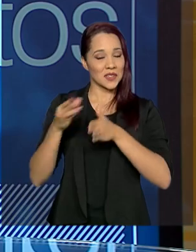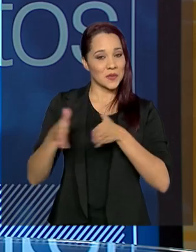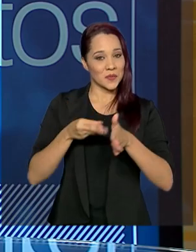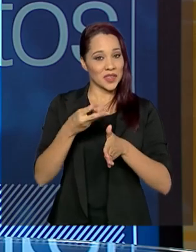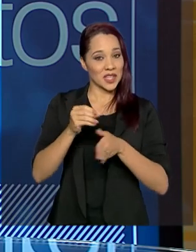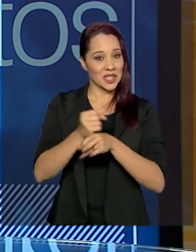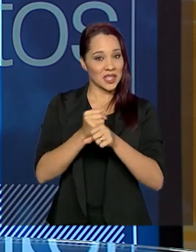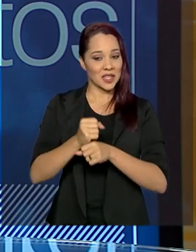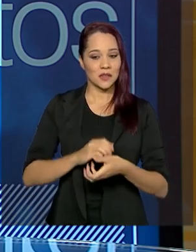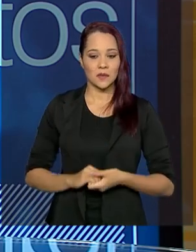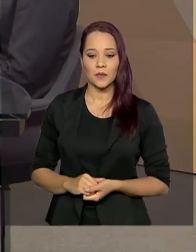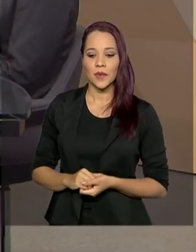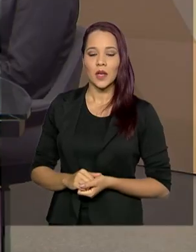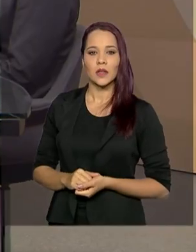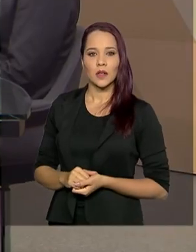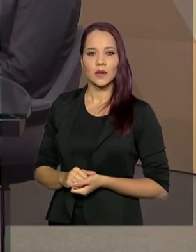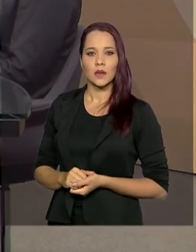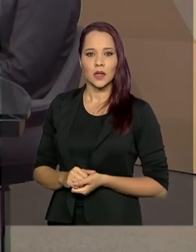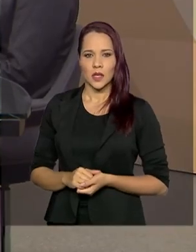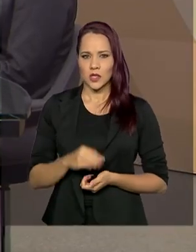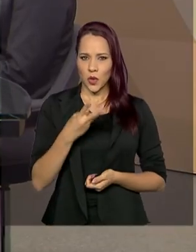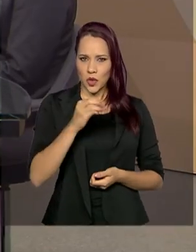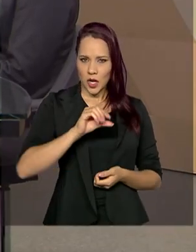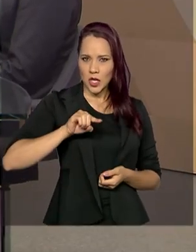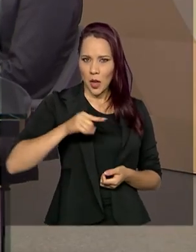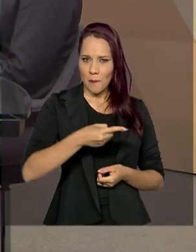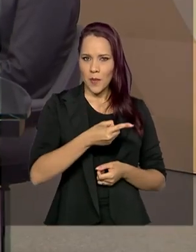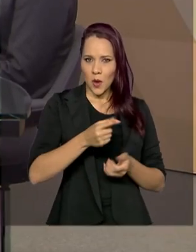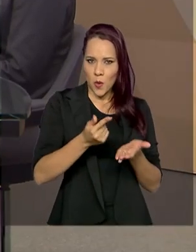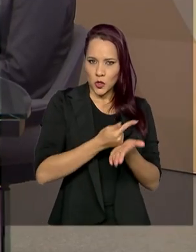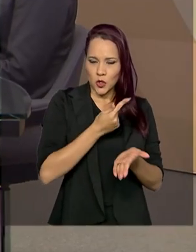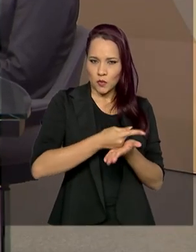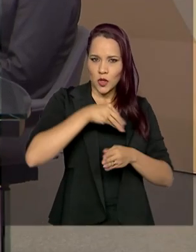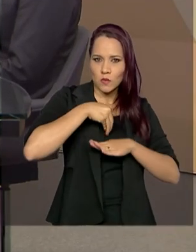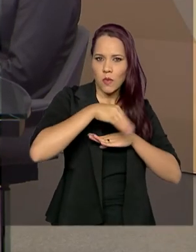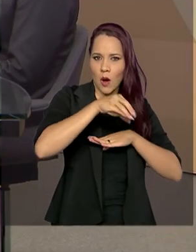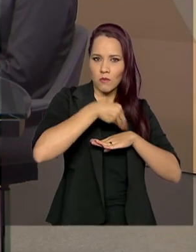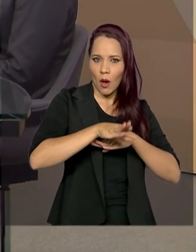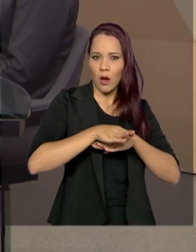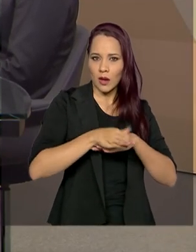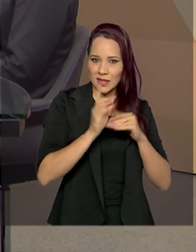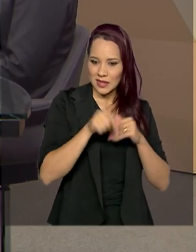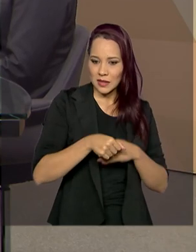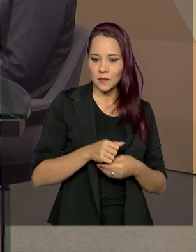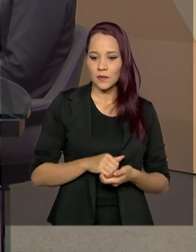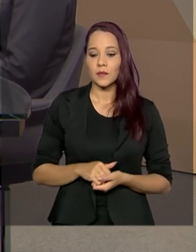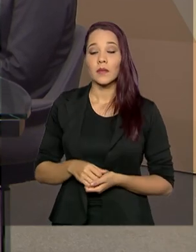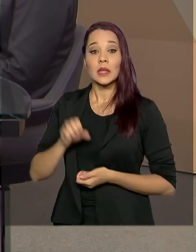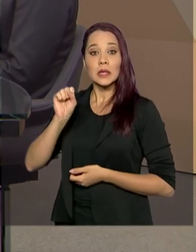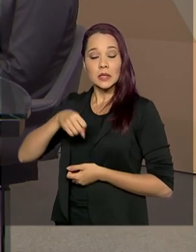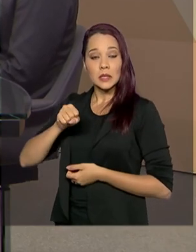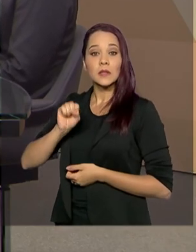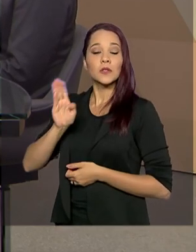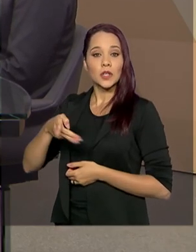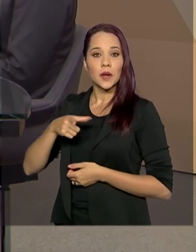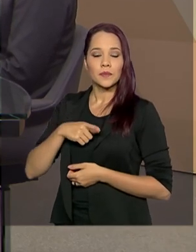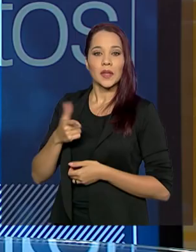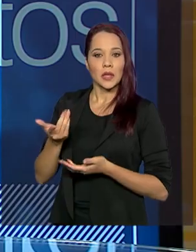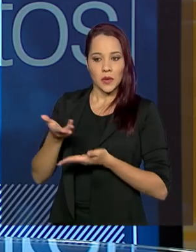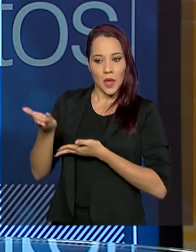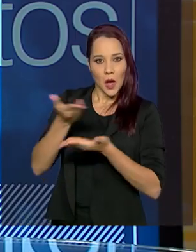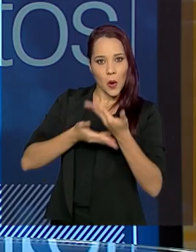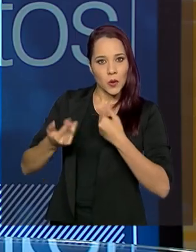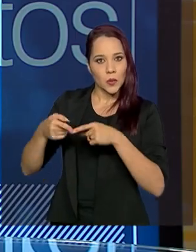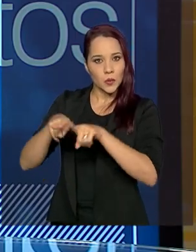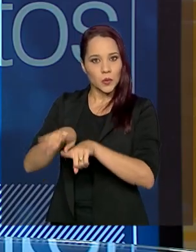anos. São 30 mil exemplares que eu dei uma olhada? Isso. Nesse primeiro momento, sim, mas está disponível o acordo de cooperação